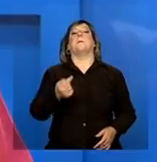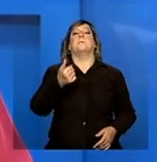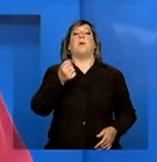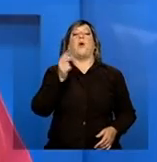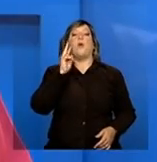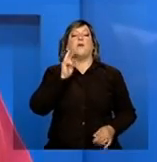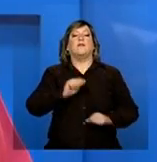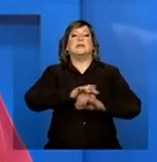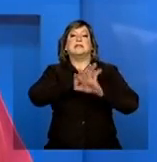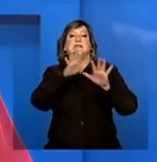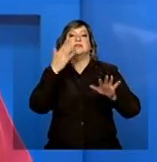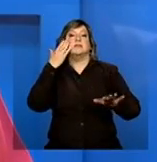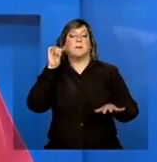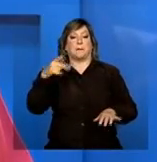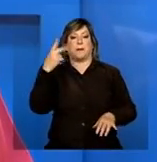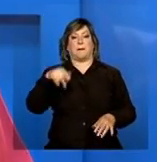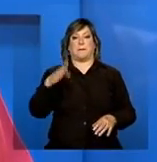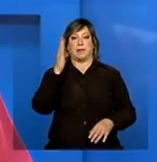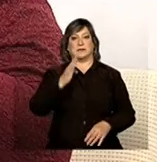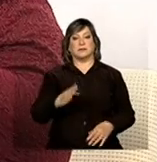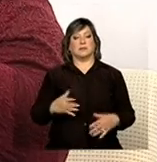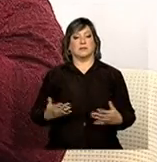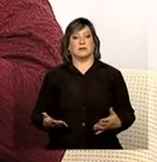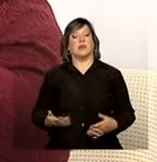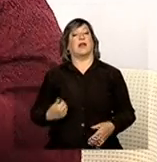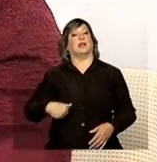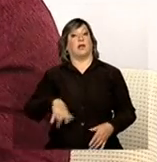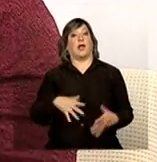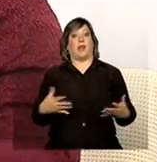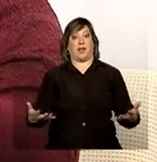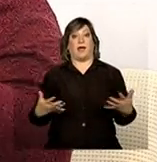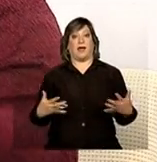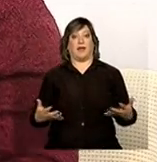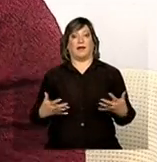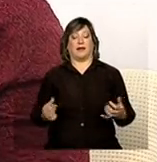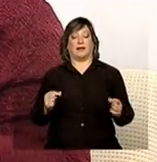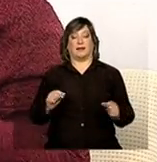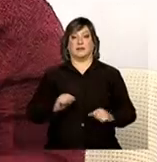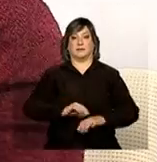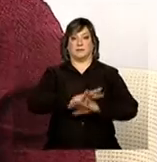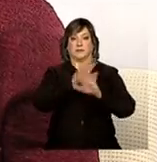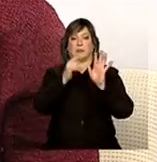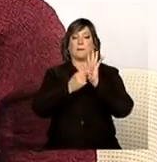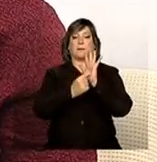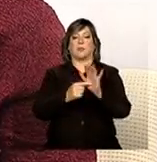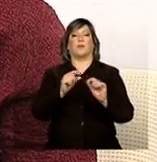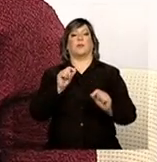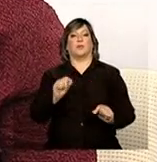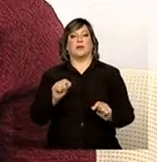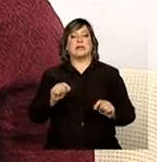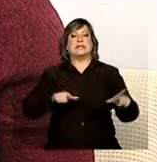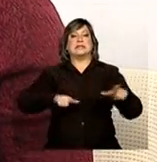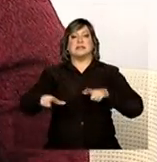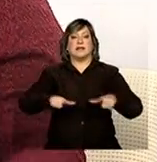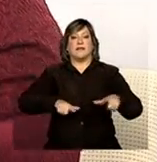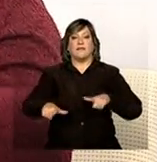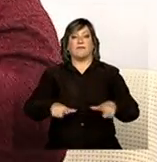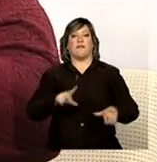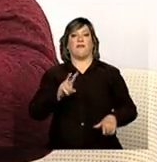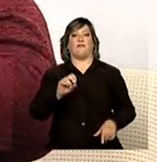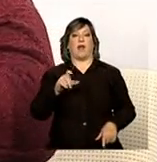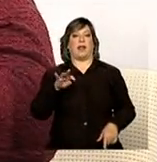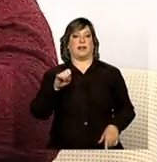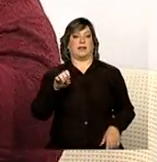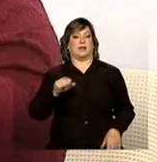para o Brasil. Então, nós queremos dar uma visibilidade para os chamados serviços volantes, que